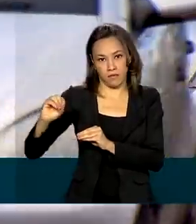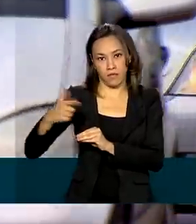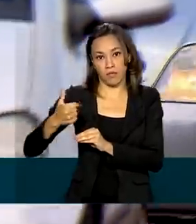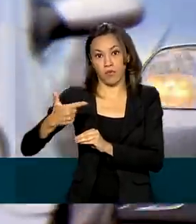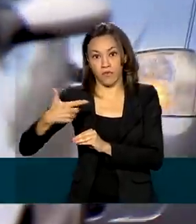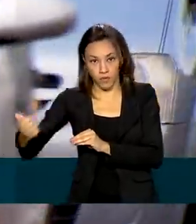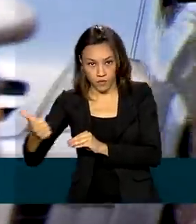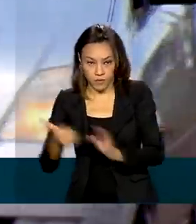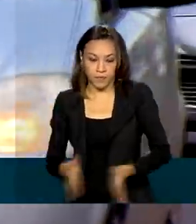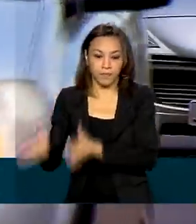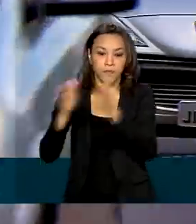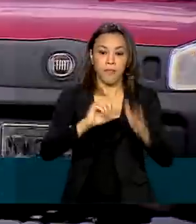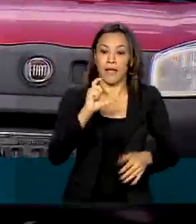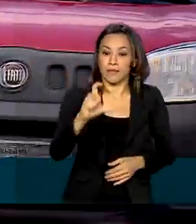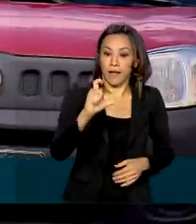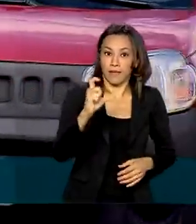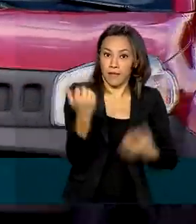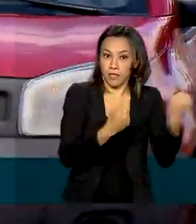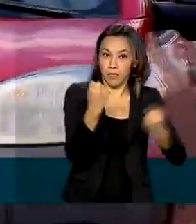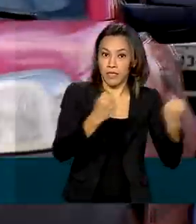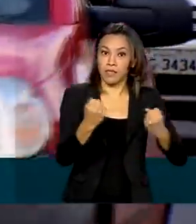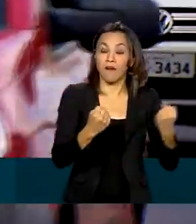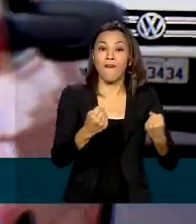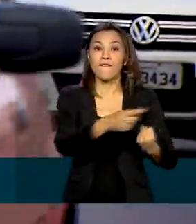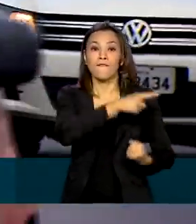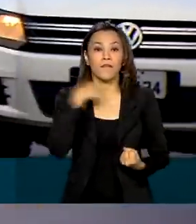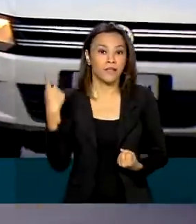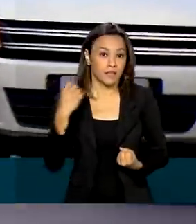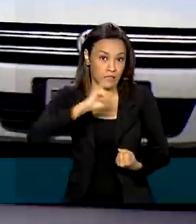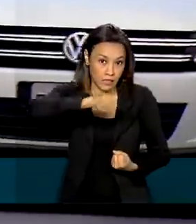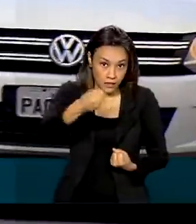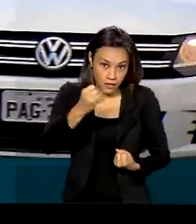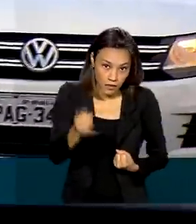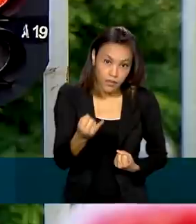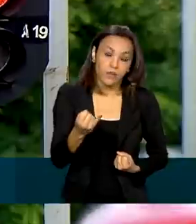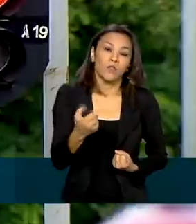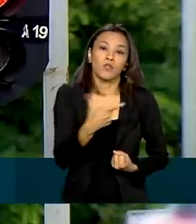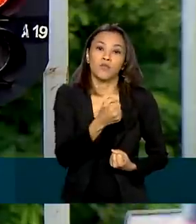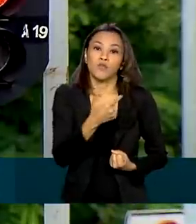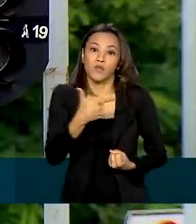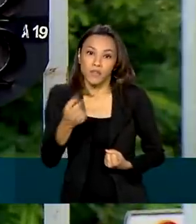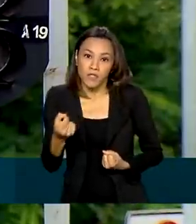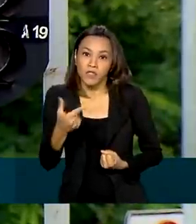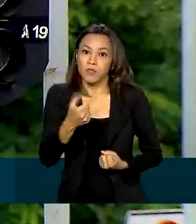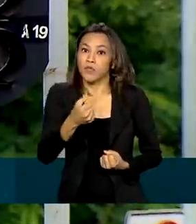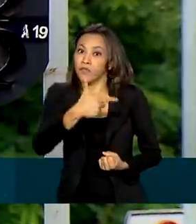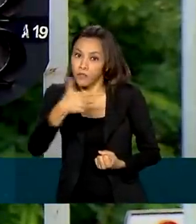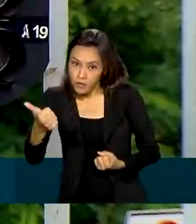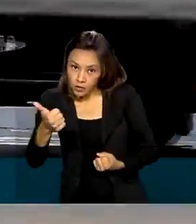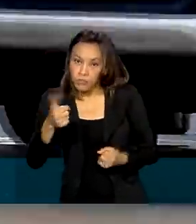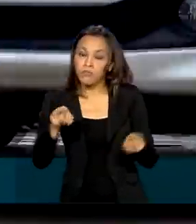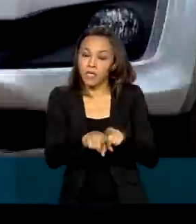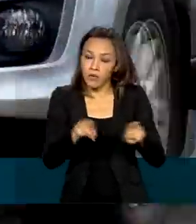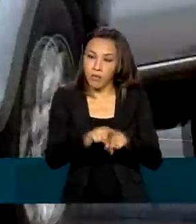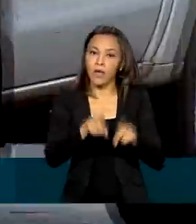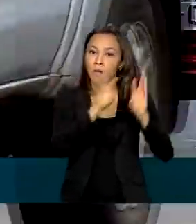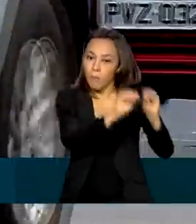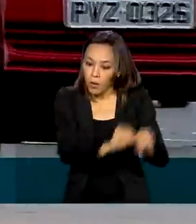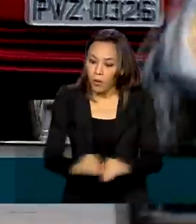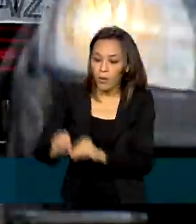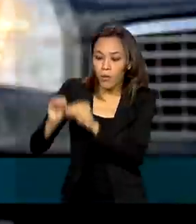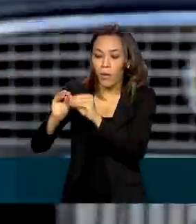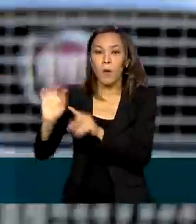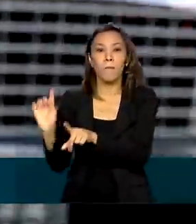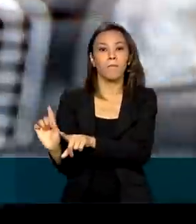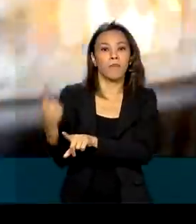carteiras de habilitação com vencimento em janeiro de 2020 e 2021 também têm prazo prorrogado para 1º de